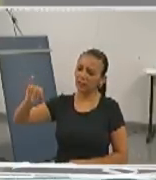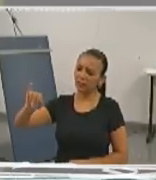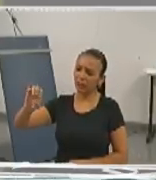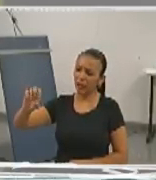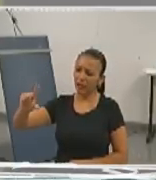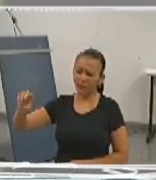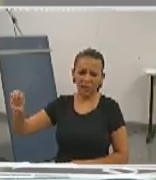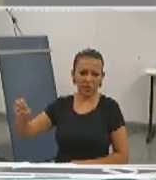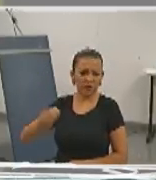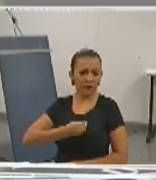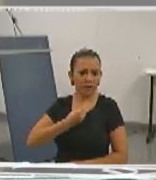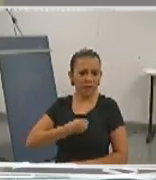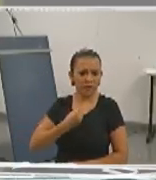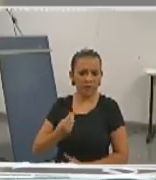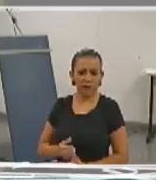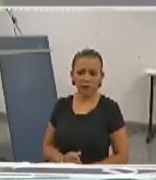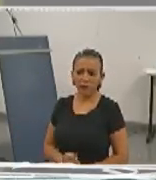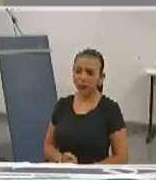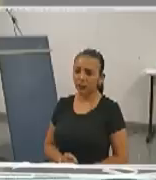Está presente essa técnica?